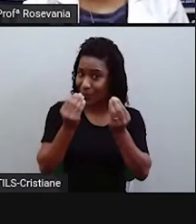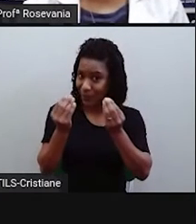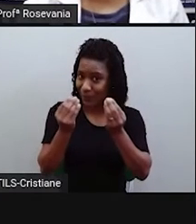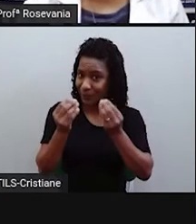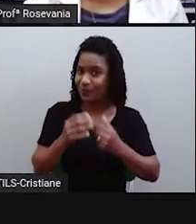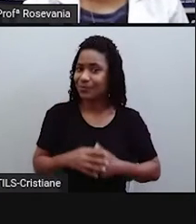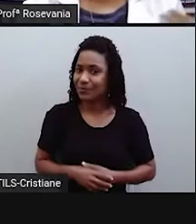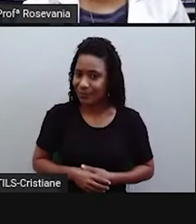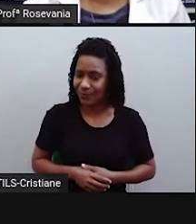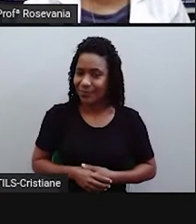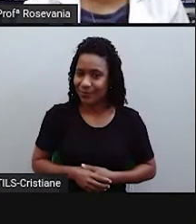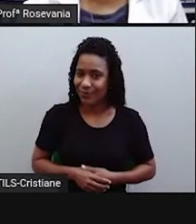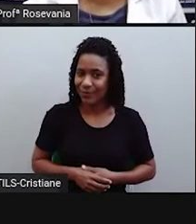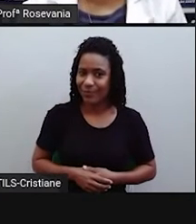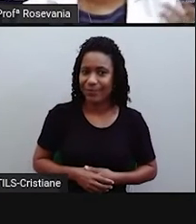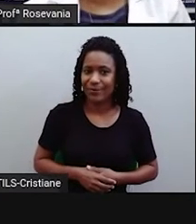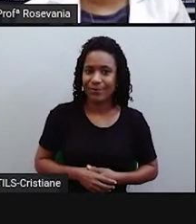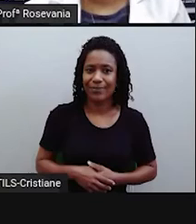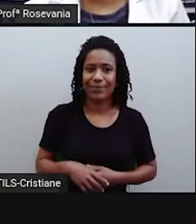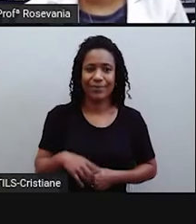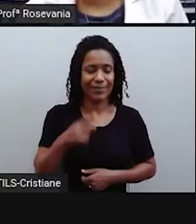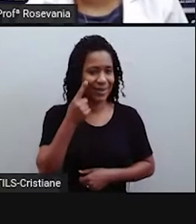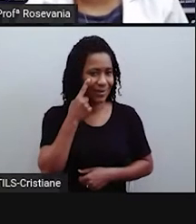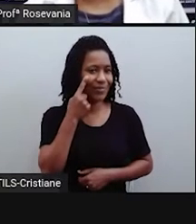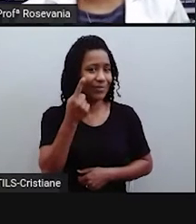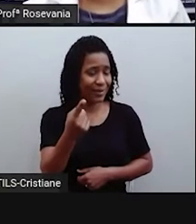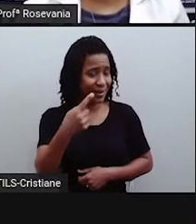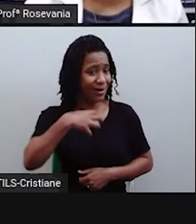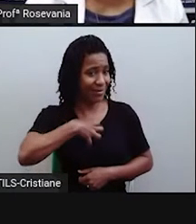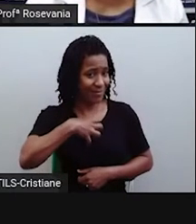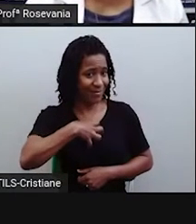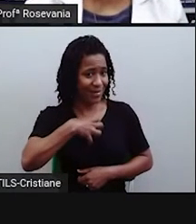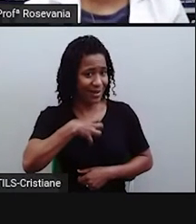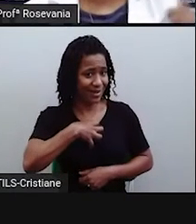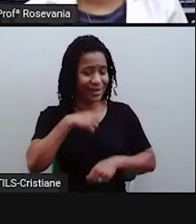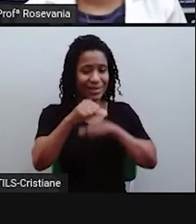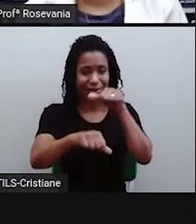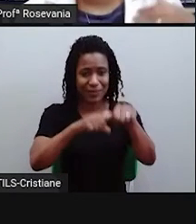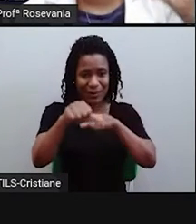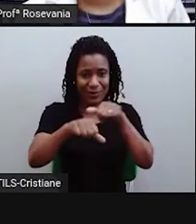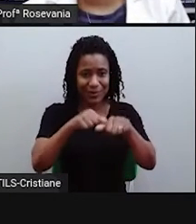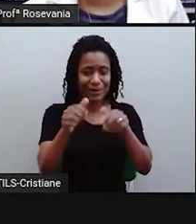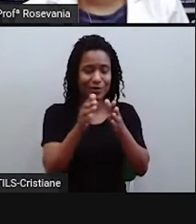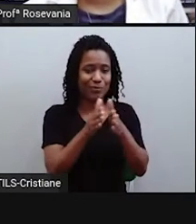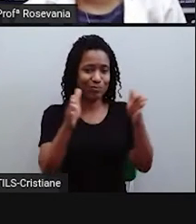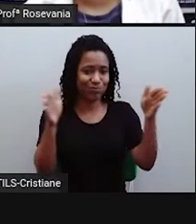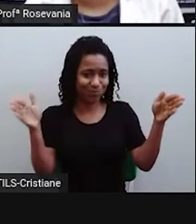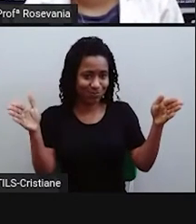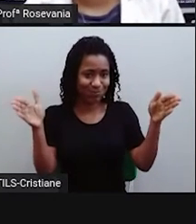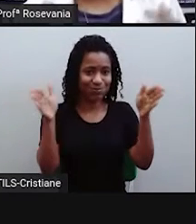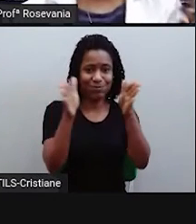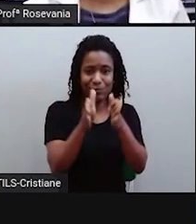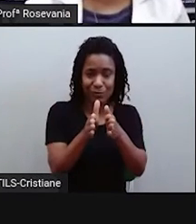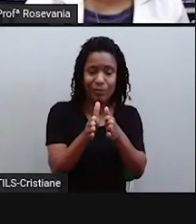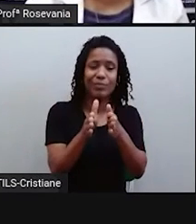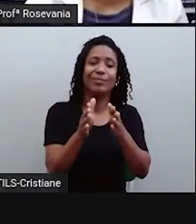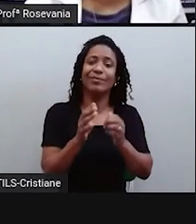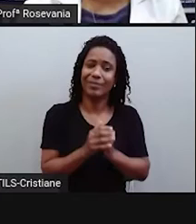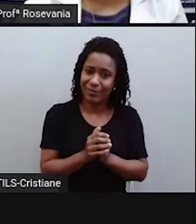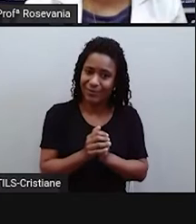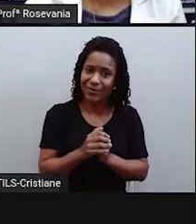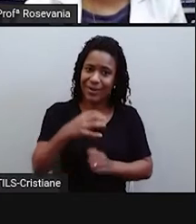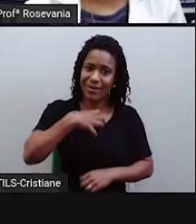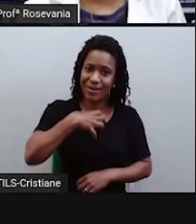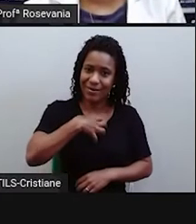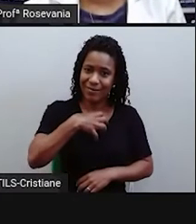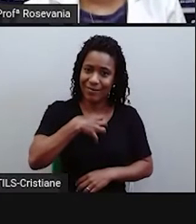A Bahia mesmo já mudou de região um bocado de vez. Até de tamanho, né? A gente já foi maior, já foi menor. E hoje a gente